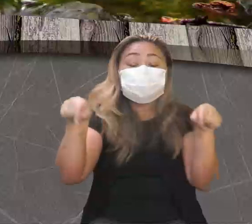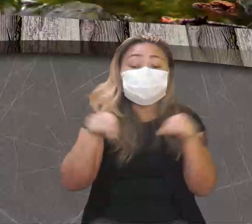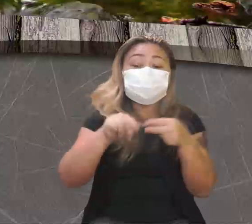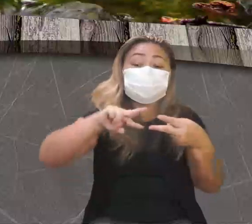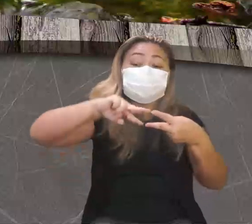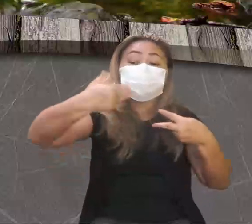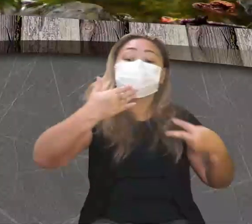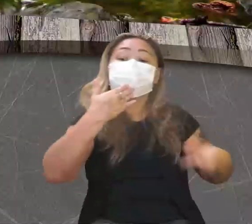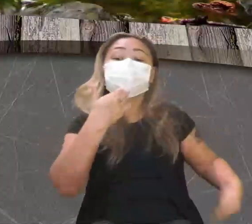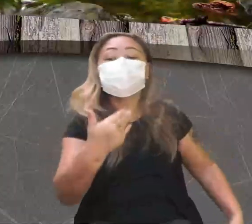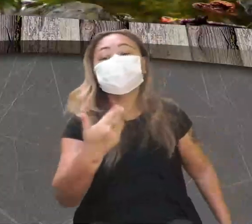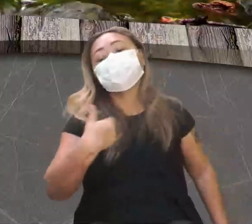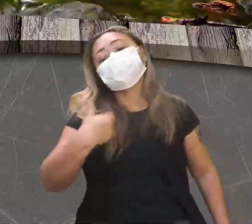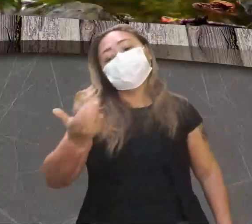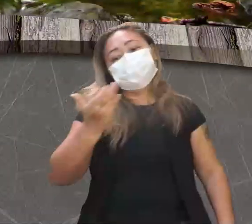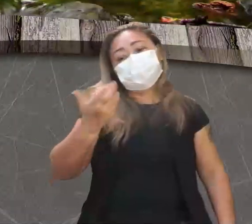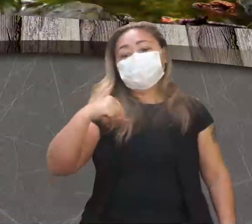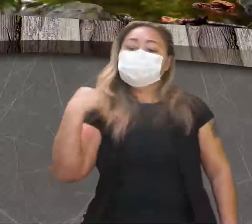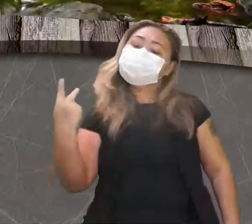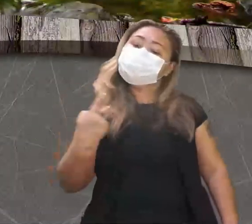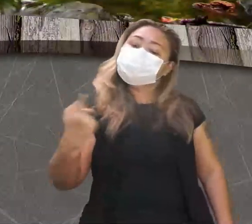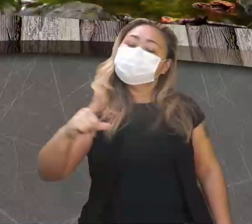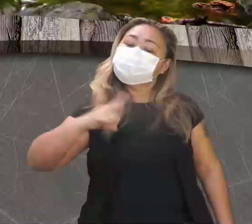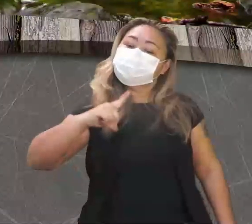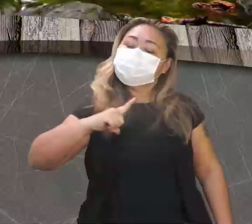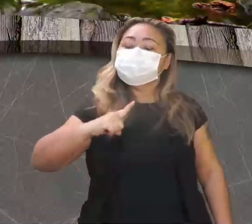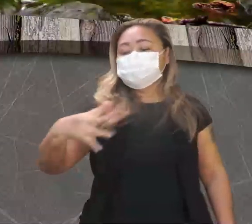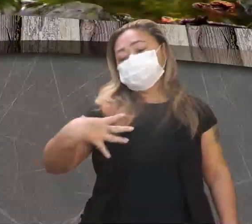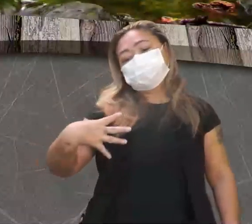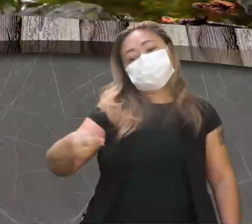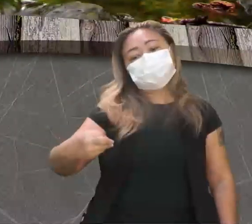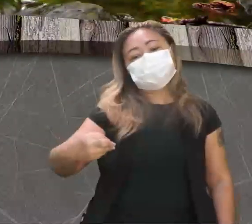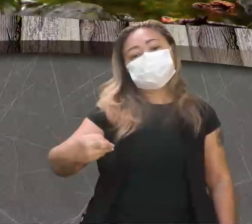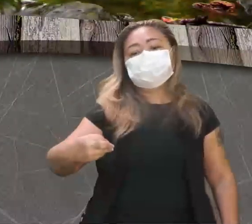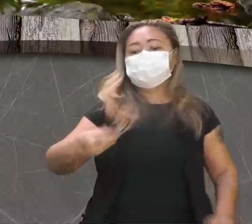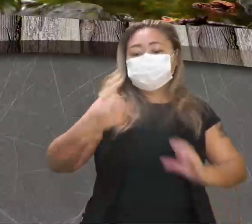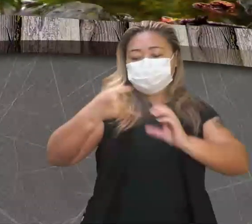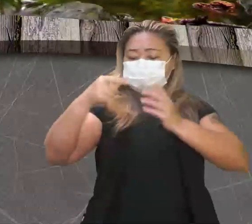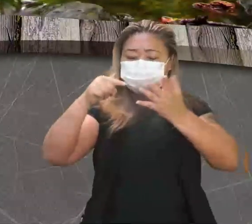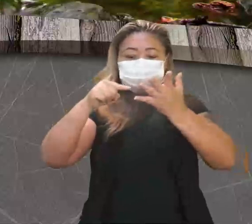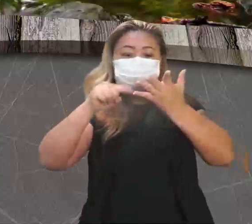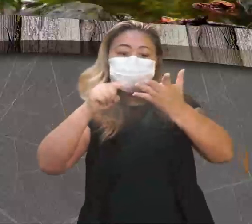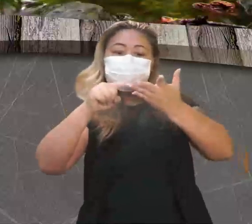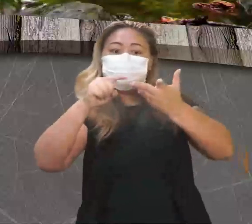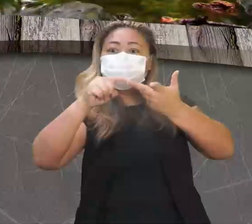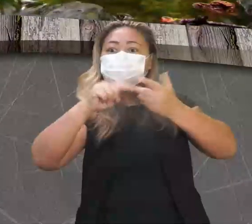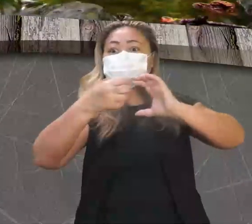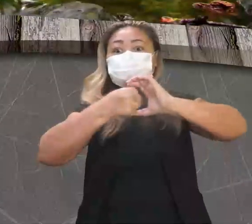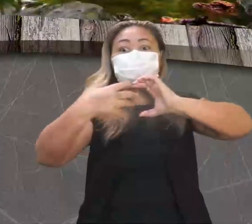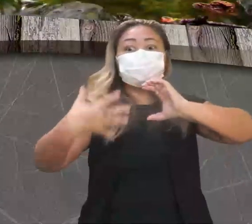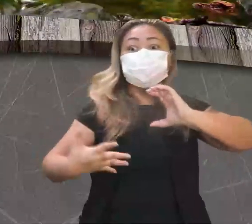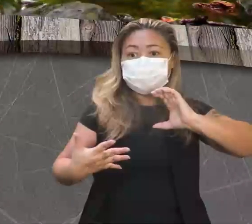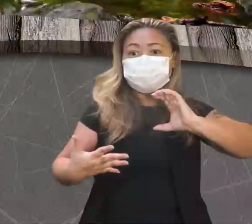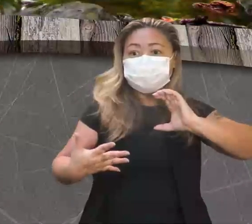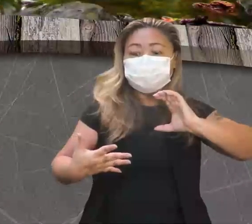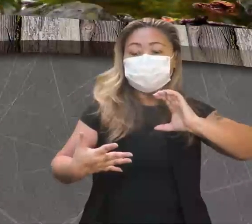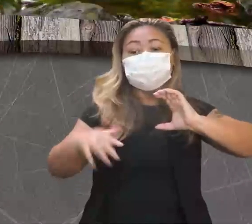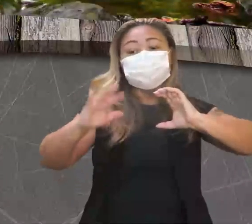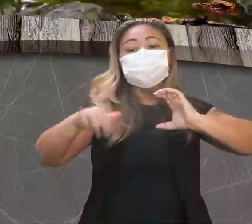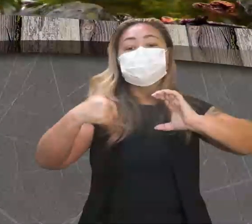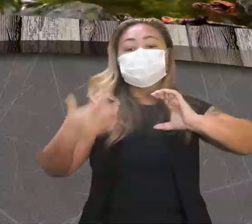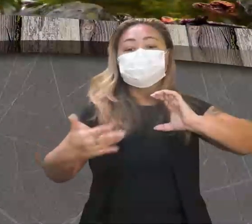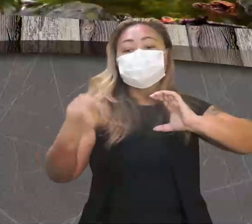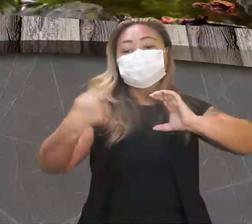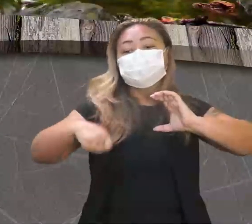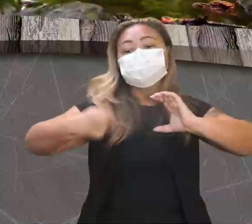de genética e pedir assim, olha, nós gostaríamos de ter filhos com essa, essa e essa característica. E